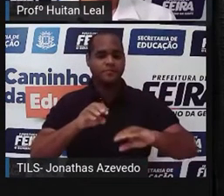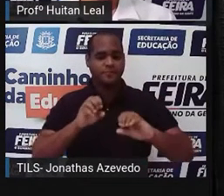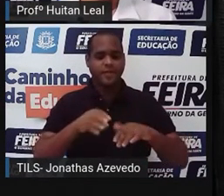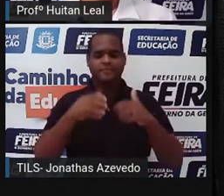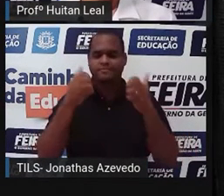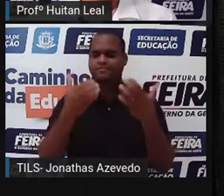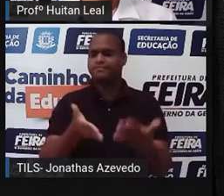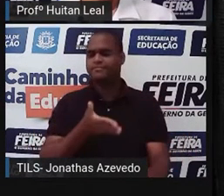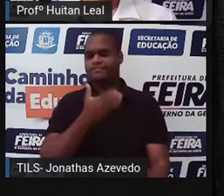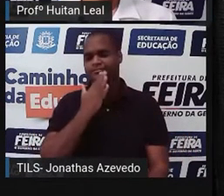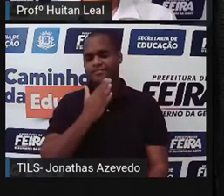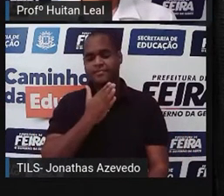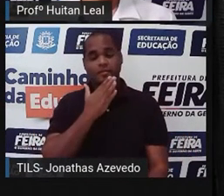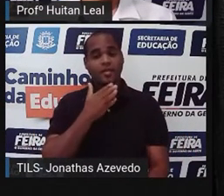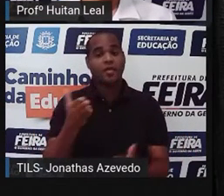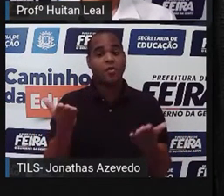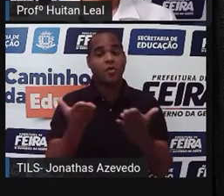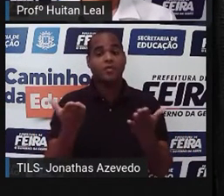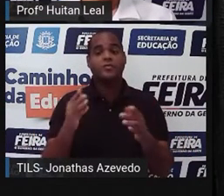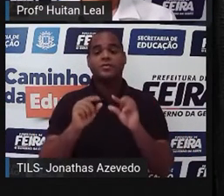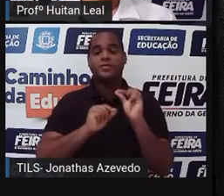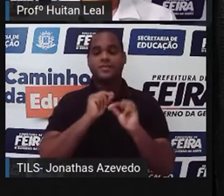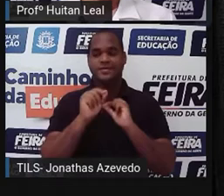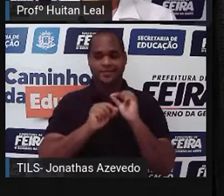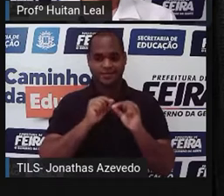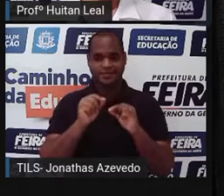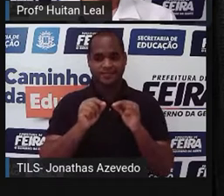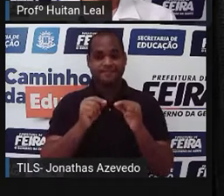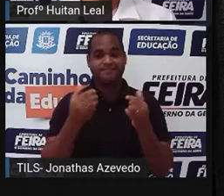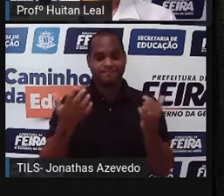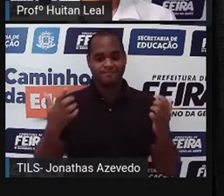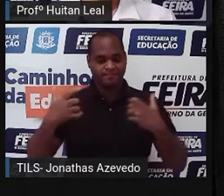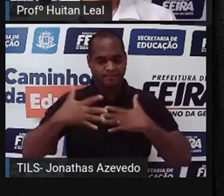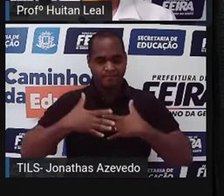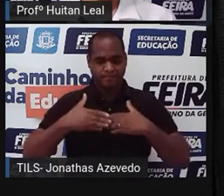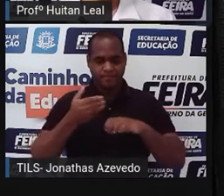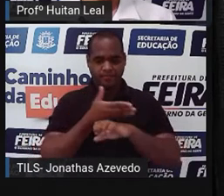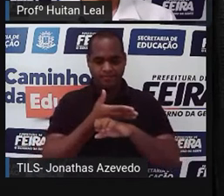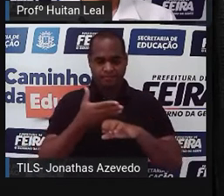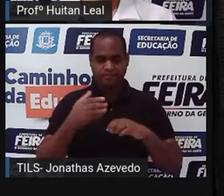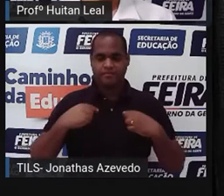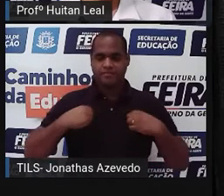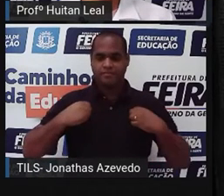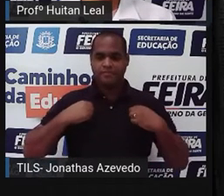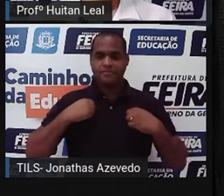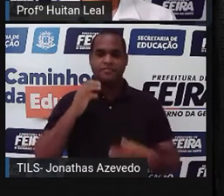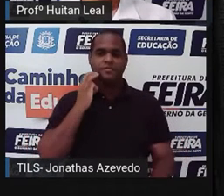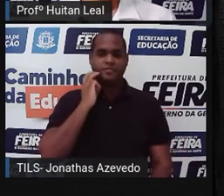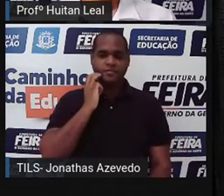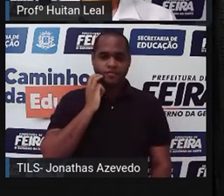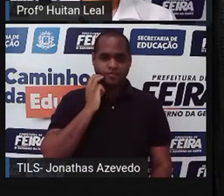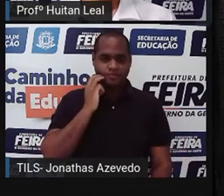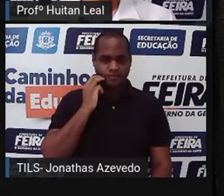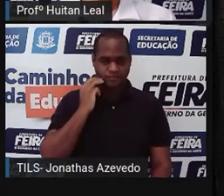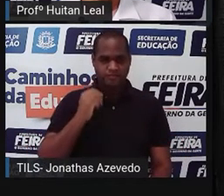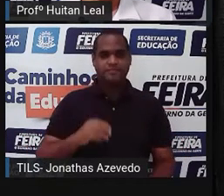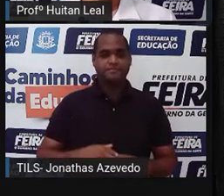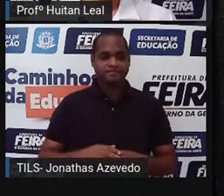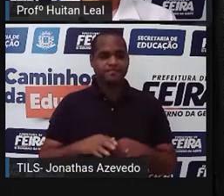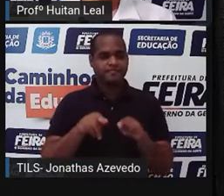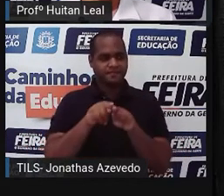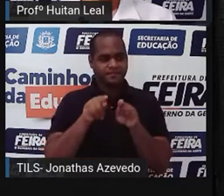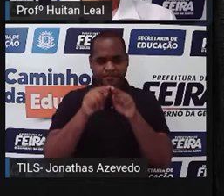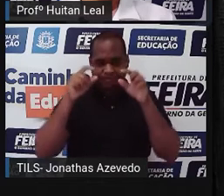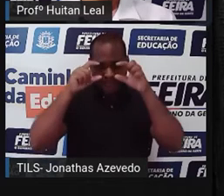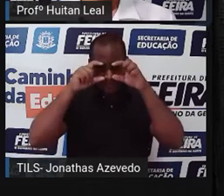E eu estou hoje trajando um guardapó branco sobre uma camisa rosada e uso um óculos